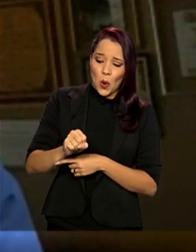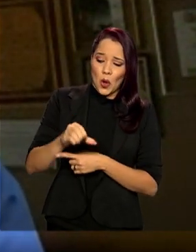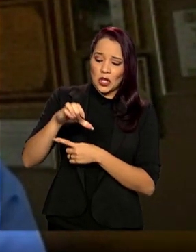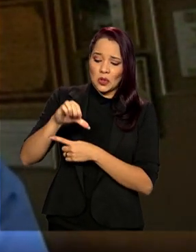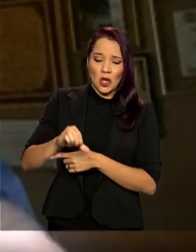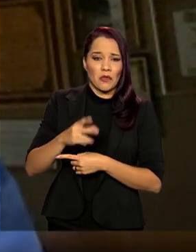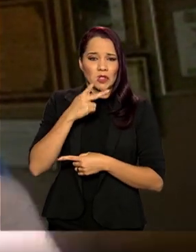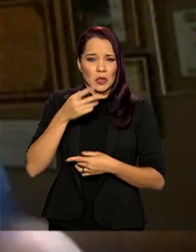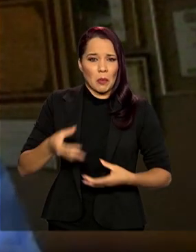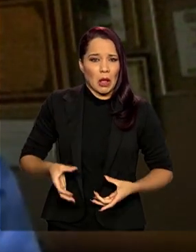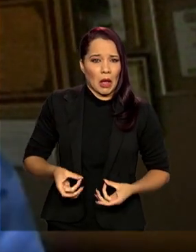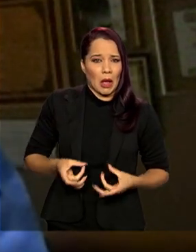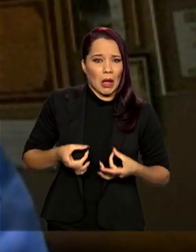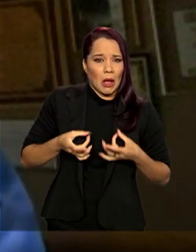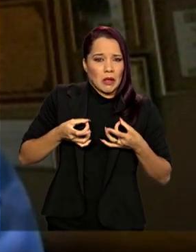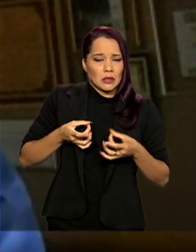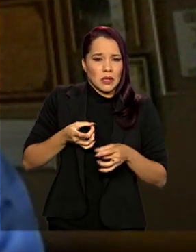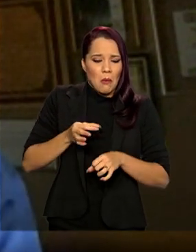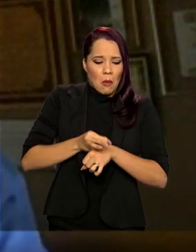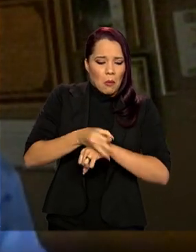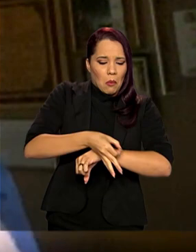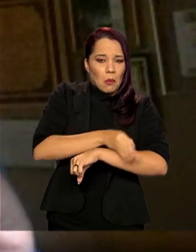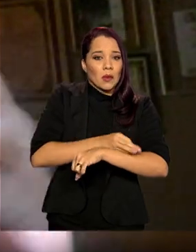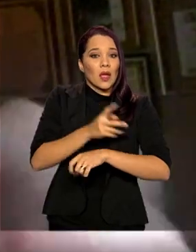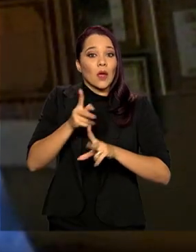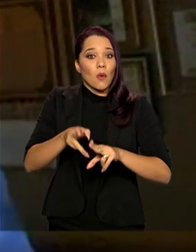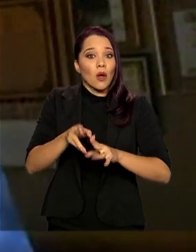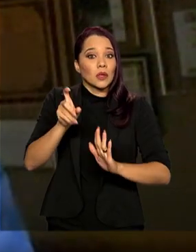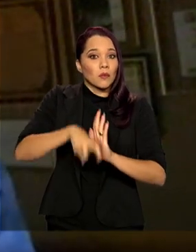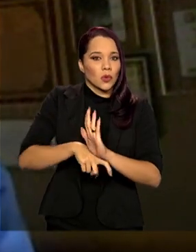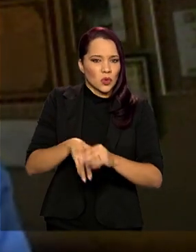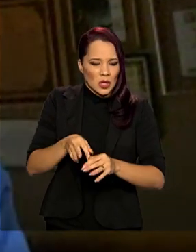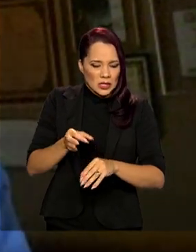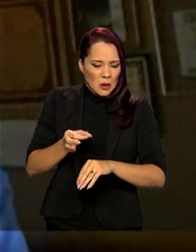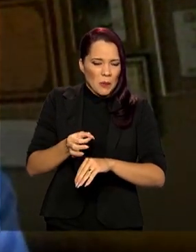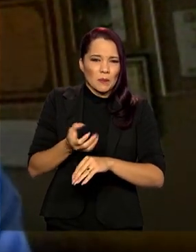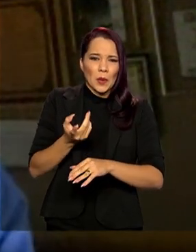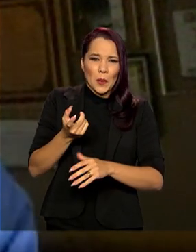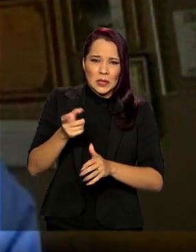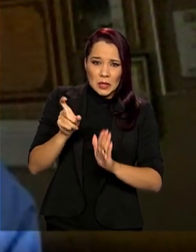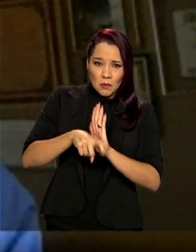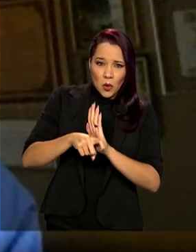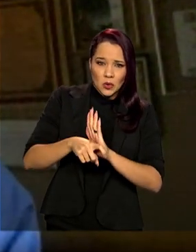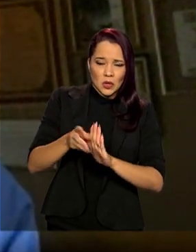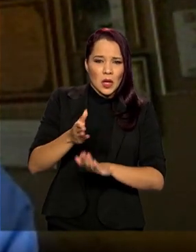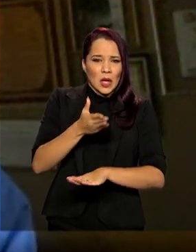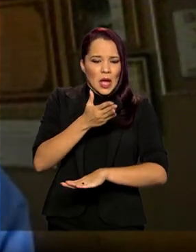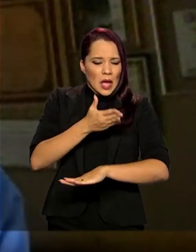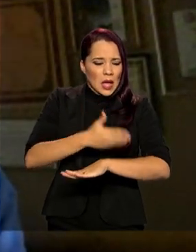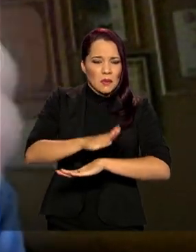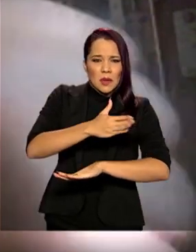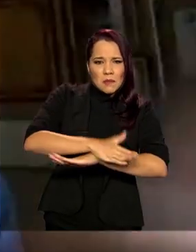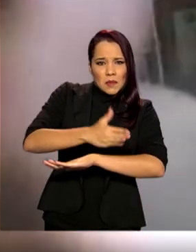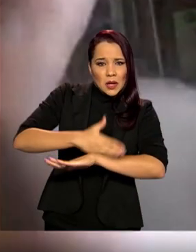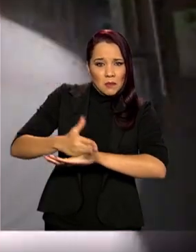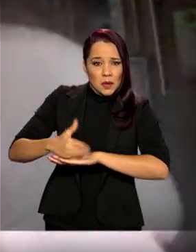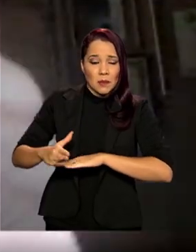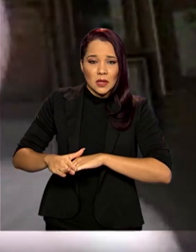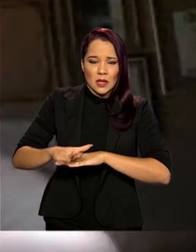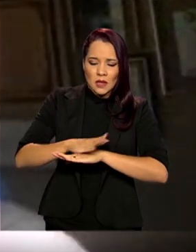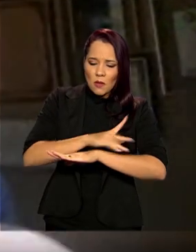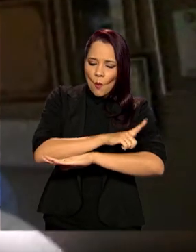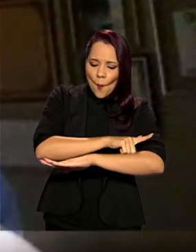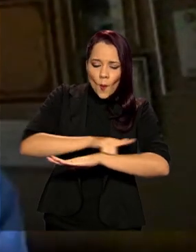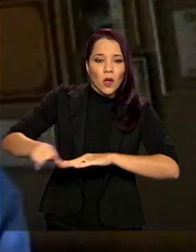cânceres pelotinhas, que são os tributos. Então, elimina todos, faz a bariátrica e faz a lipo. Fica um